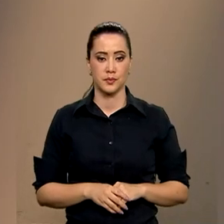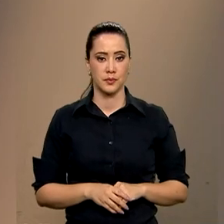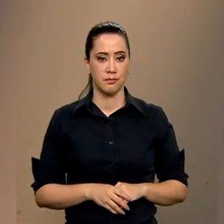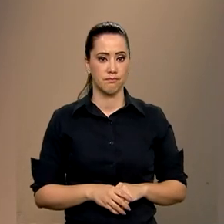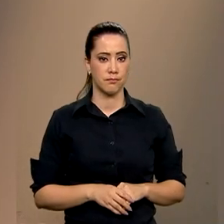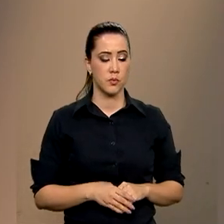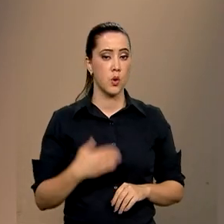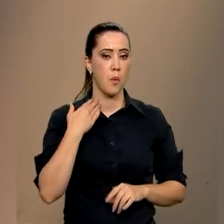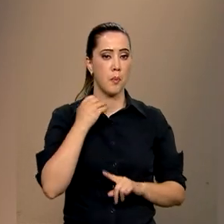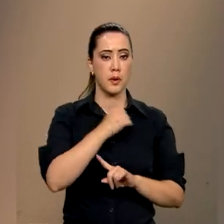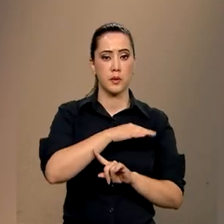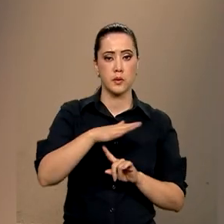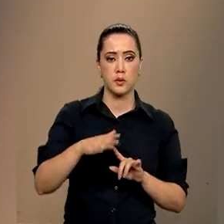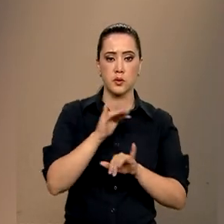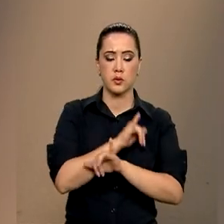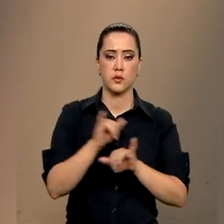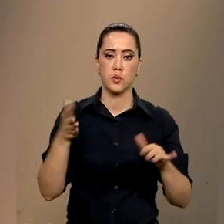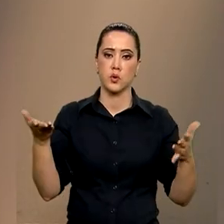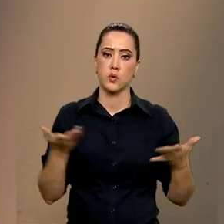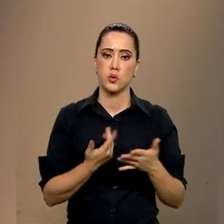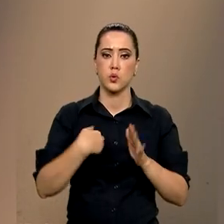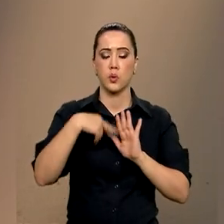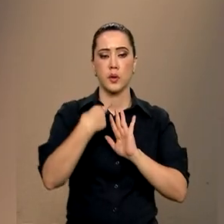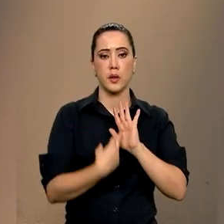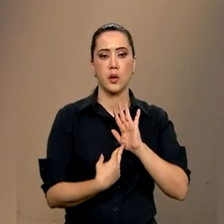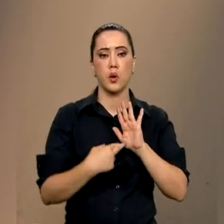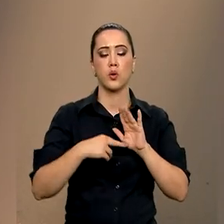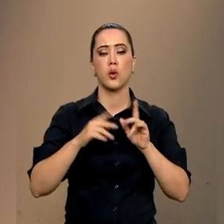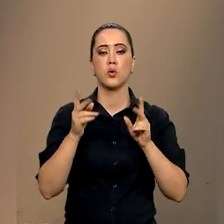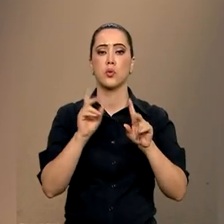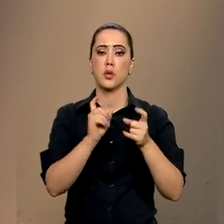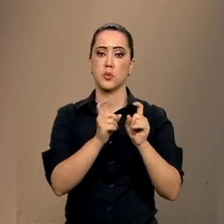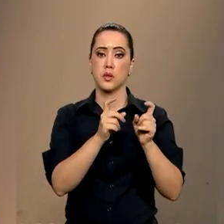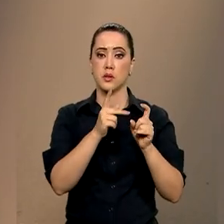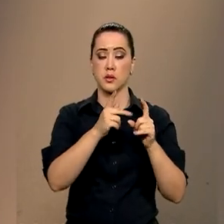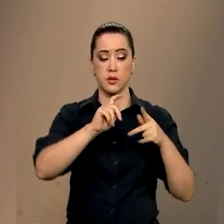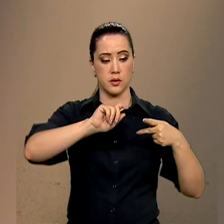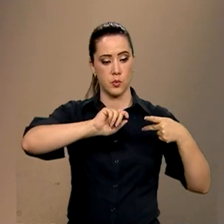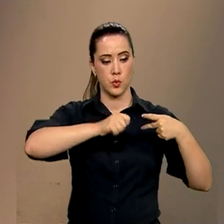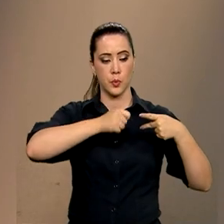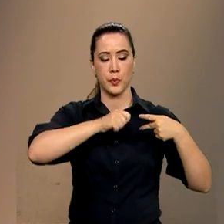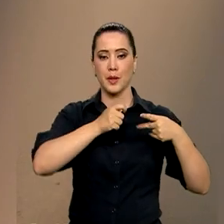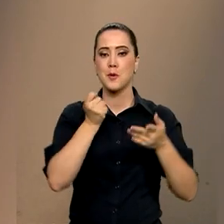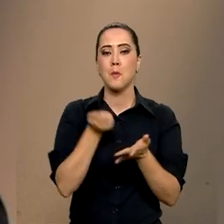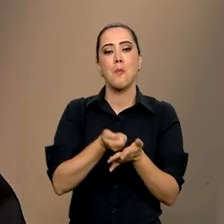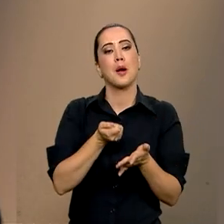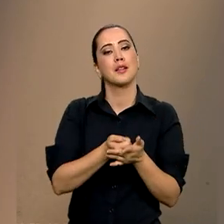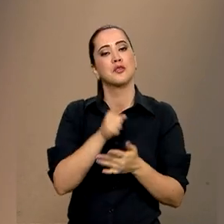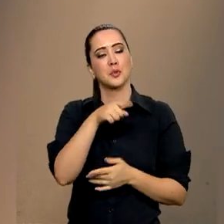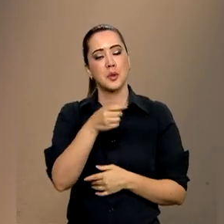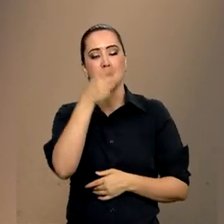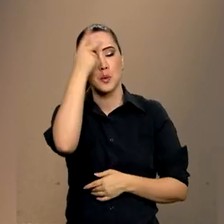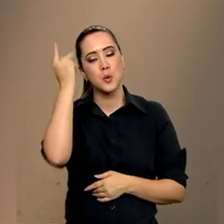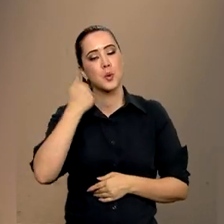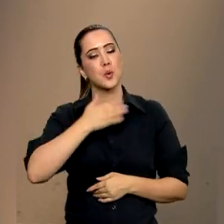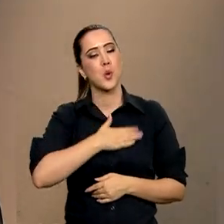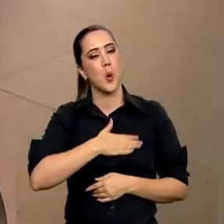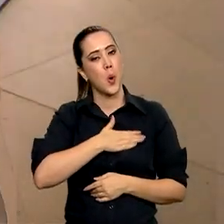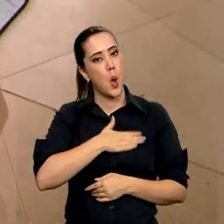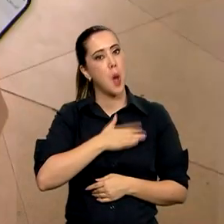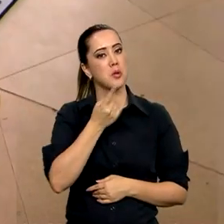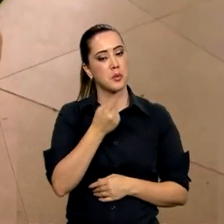O Banco Central divulgou hoje um relatório sobre a gestão do PIX, um meio de pagamento que se tornou o queridinho dos brasileiros.